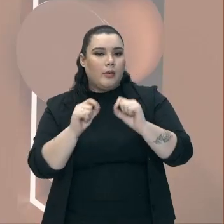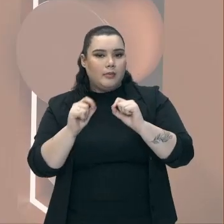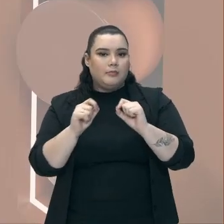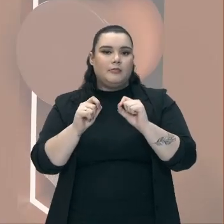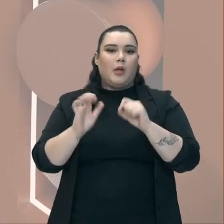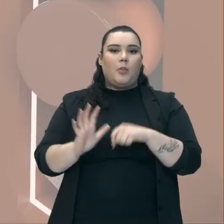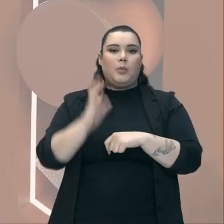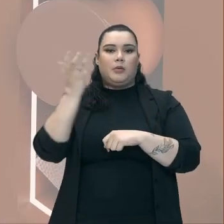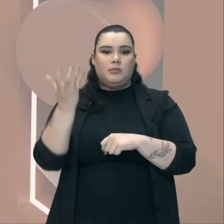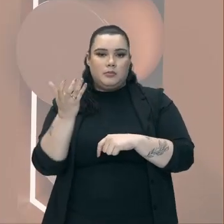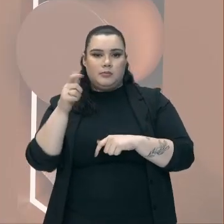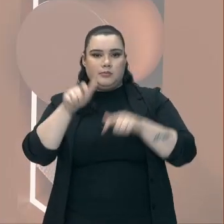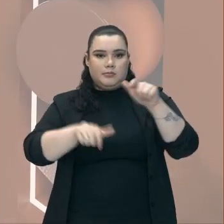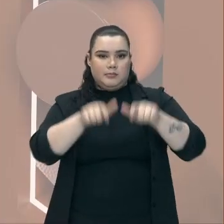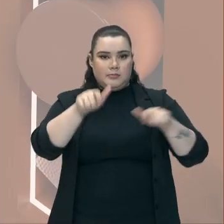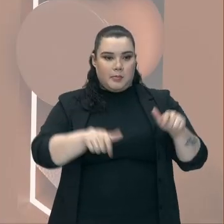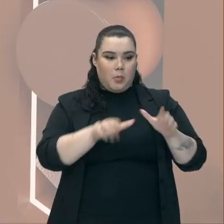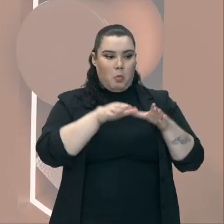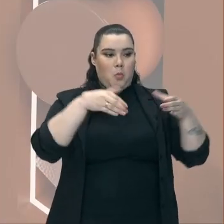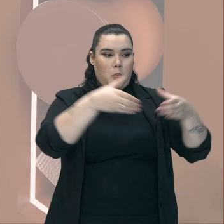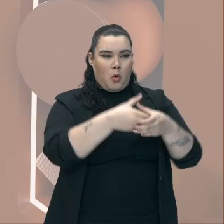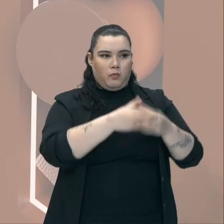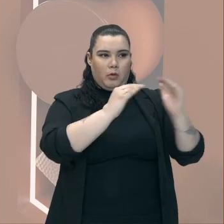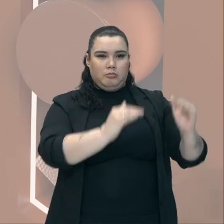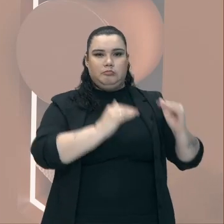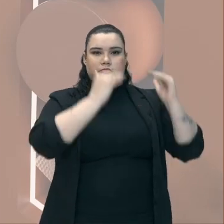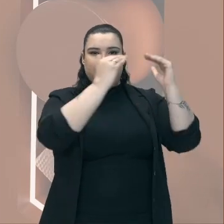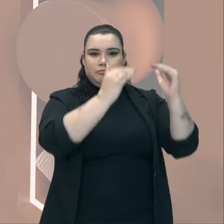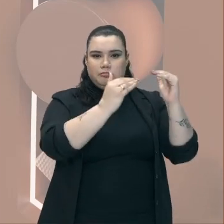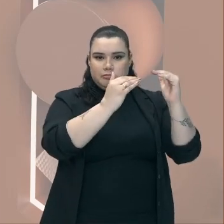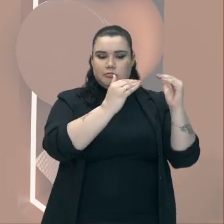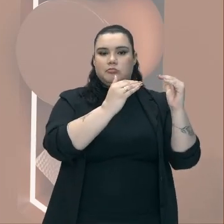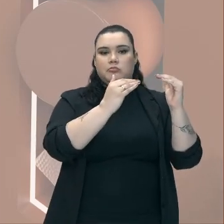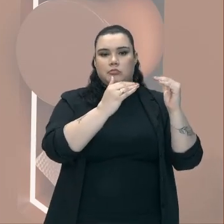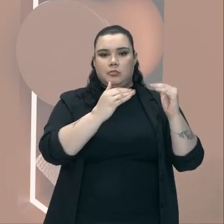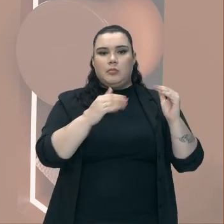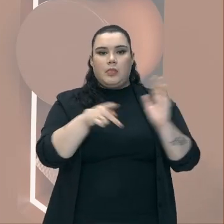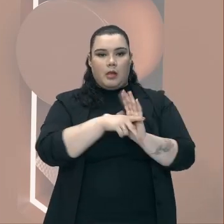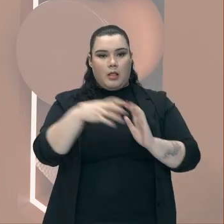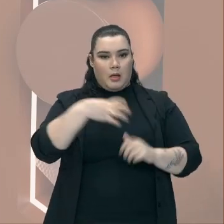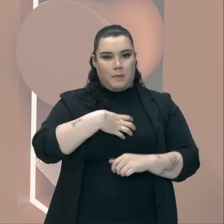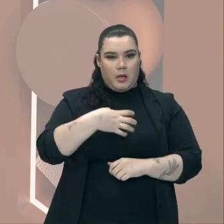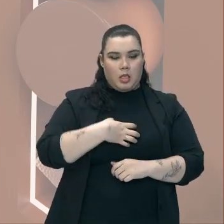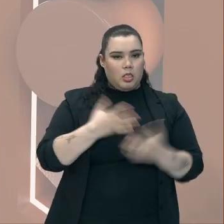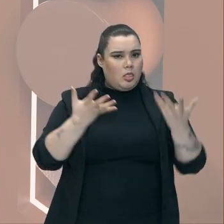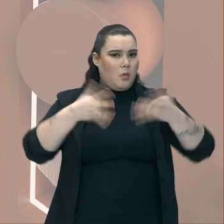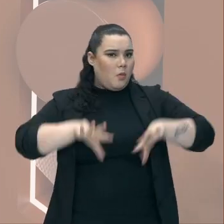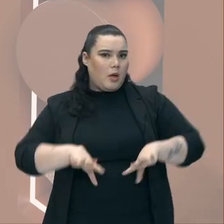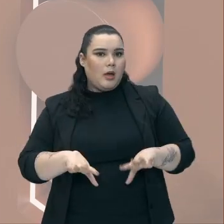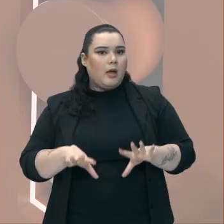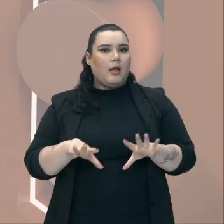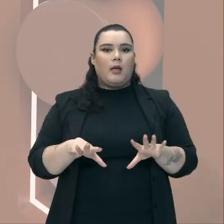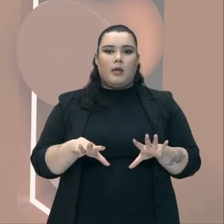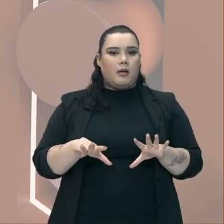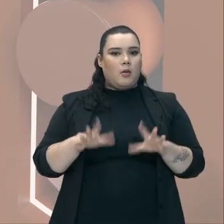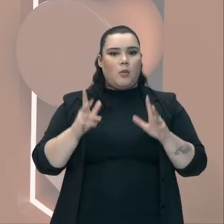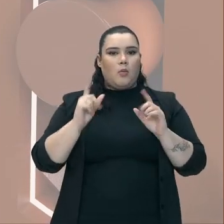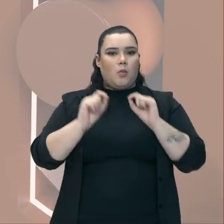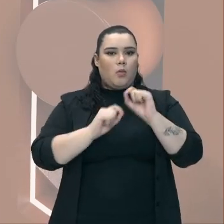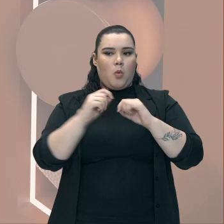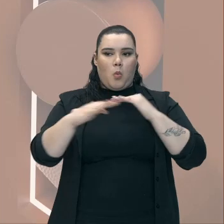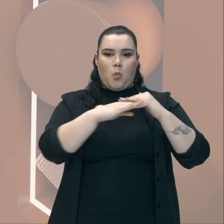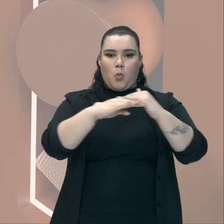privilégio Das elites As elites Da Bahia Não queriam Obviamente Serem tratadas Como